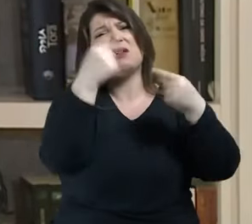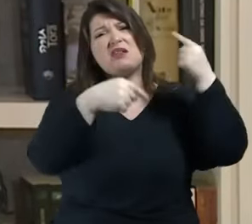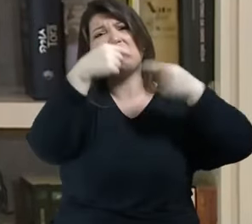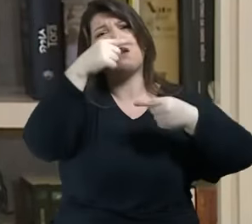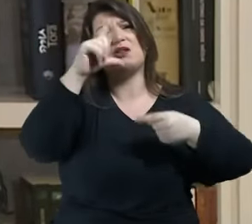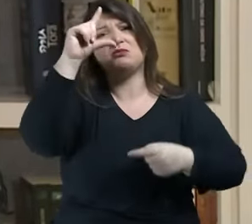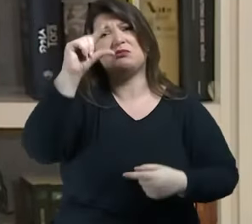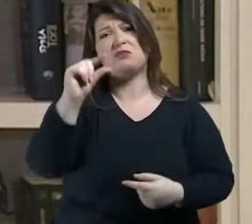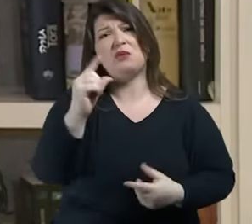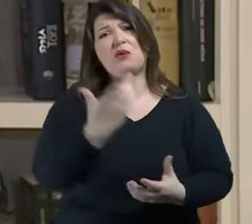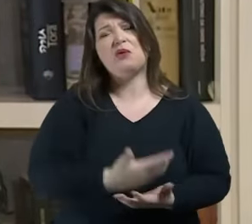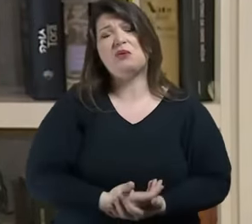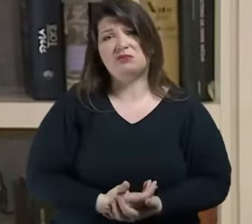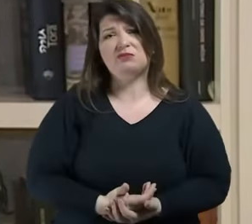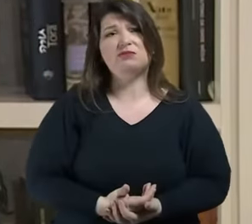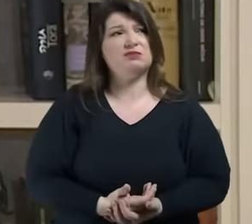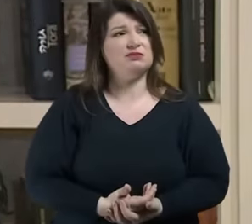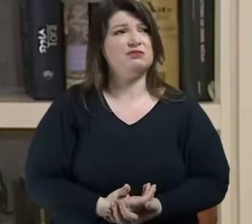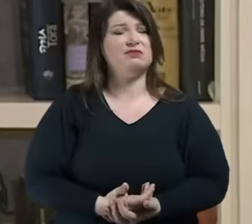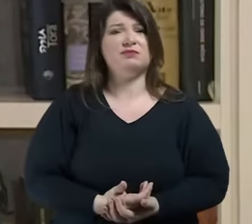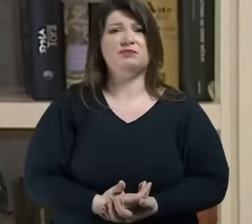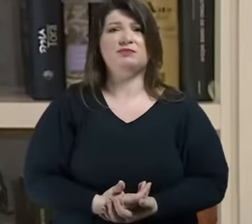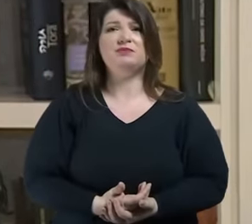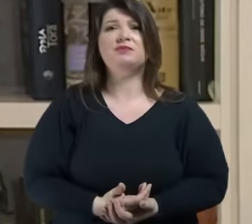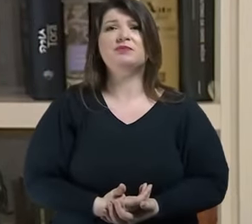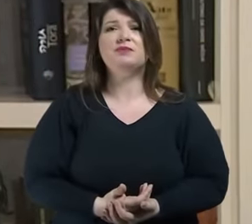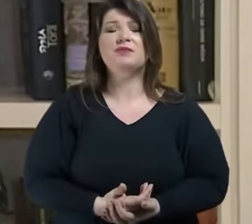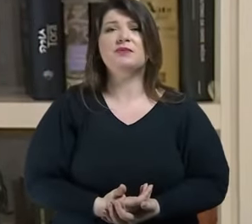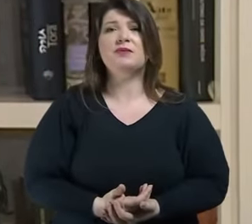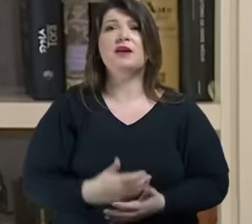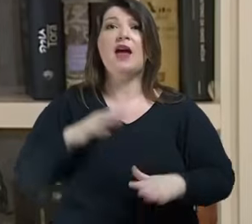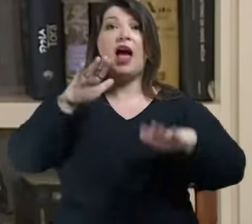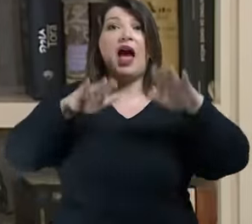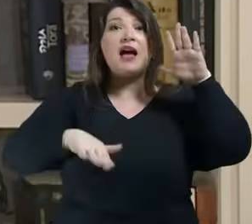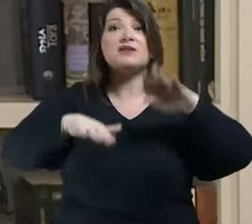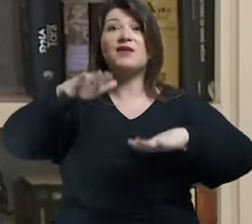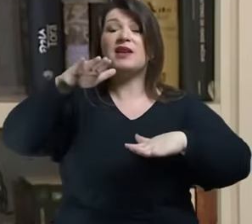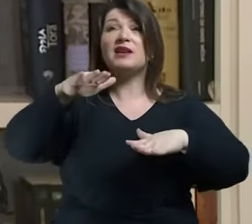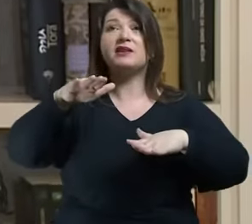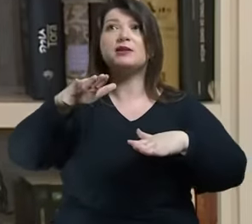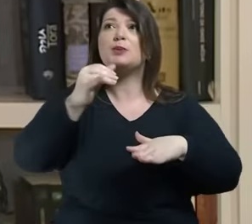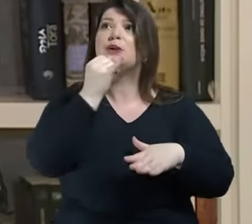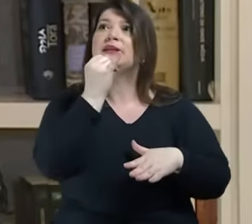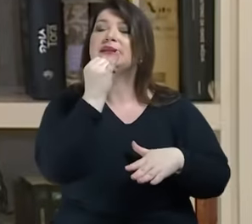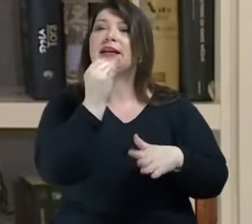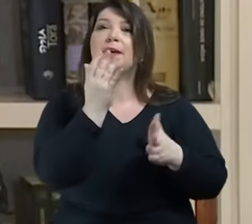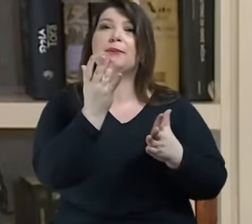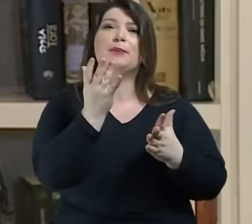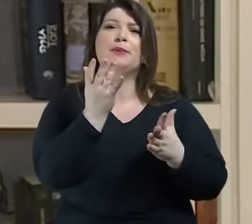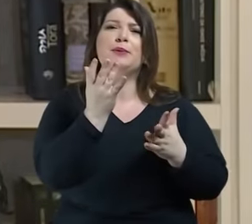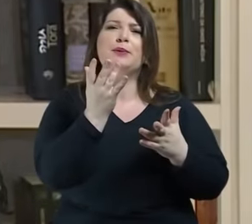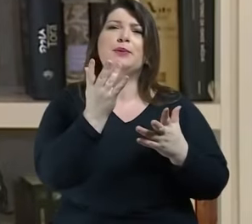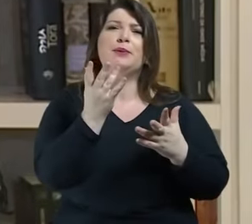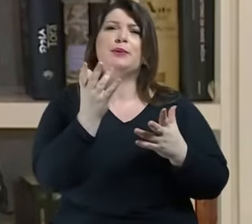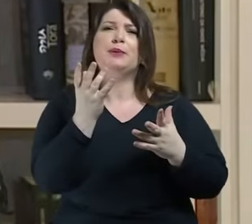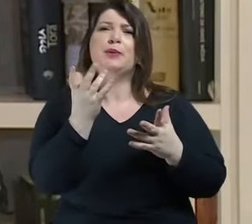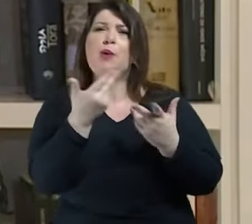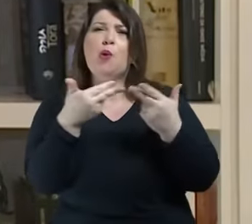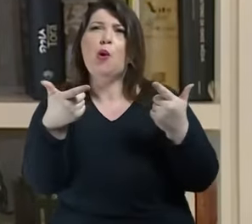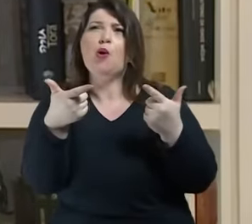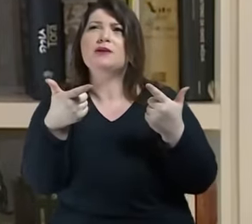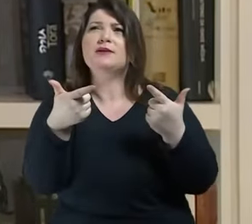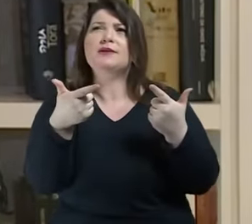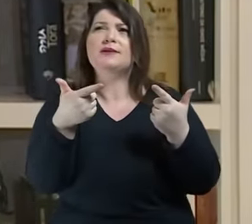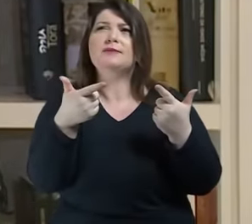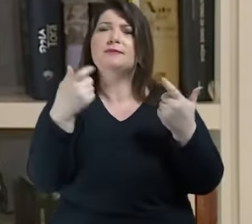forma polarizada nada de matrizes intermediárias nada de meio tom nada de cinza ou preto ou